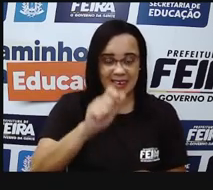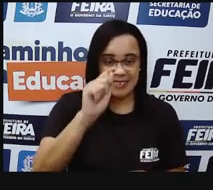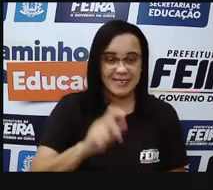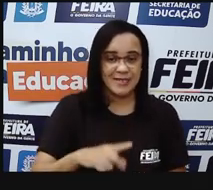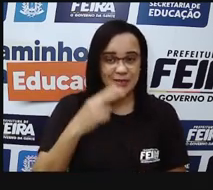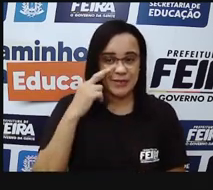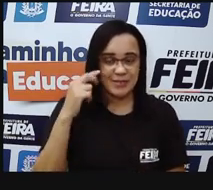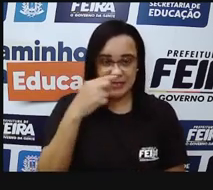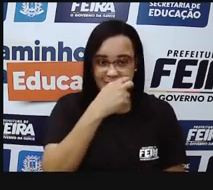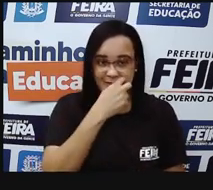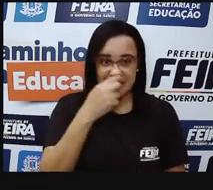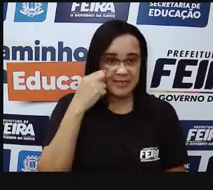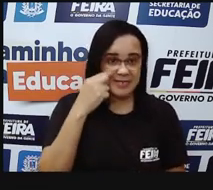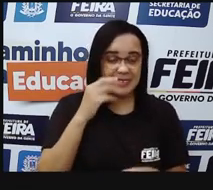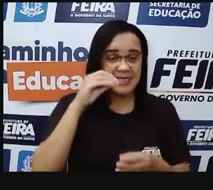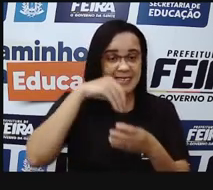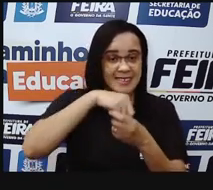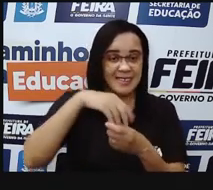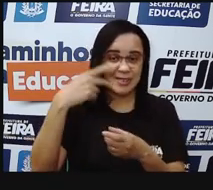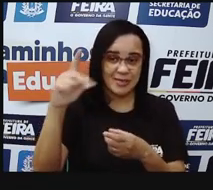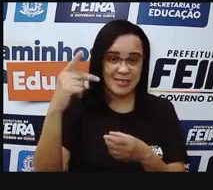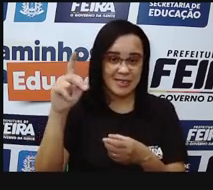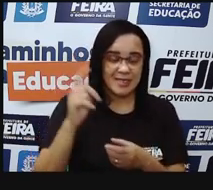espaço que vai